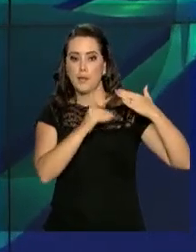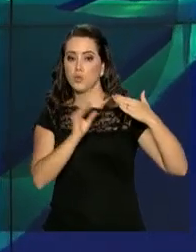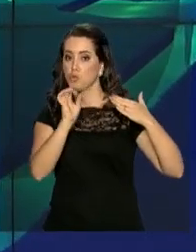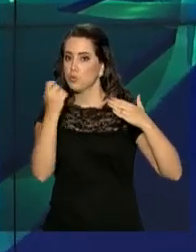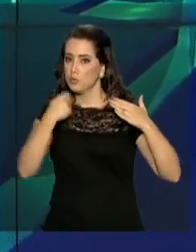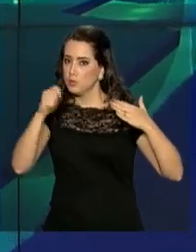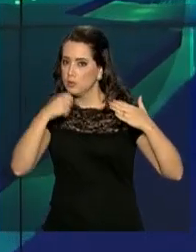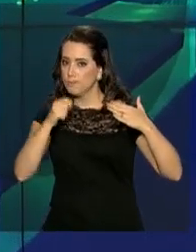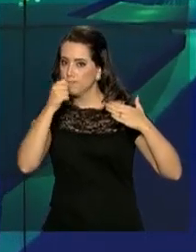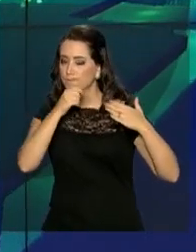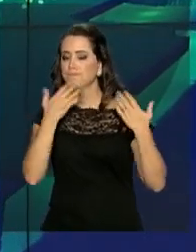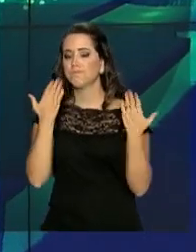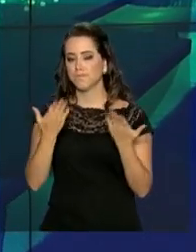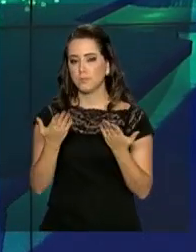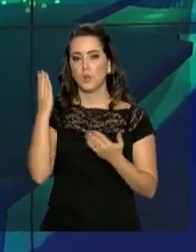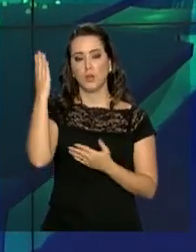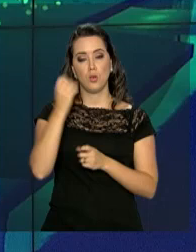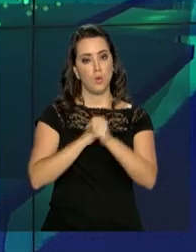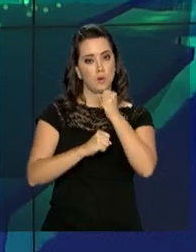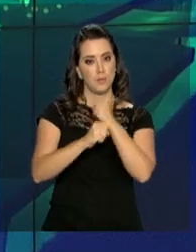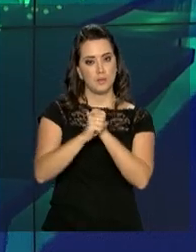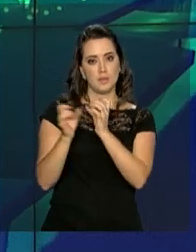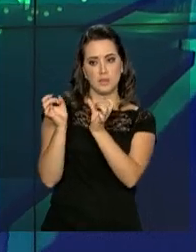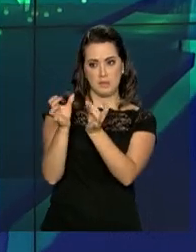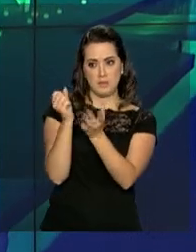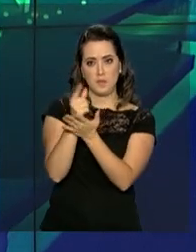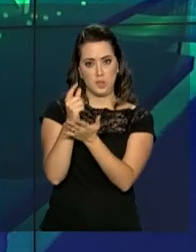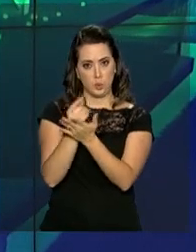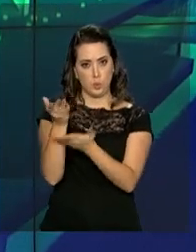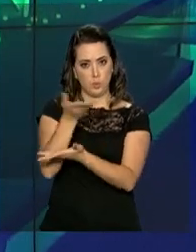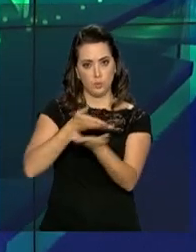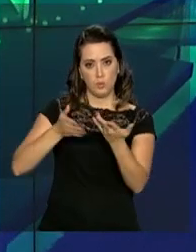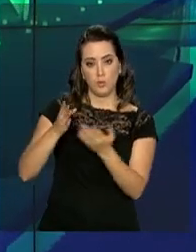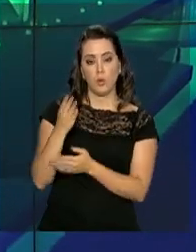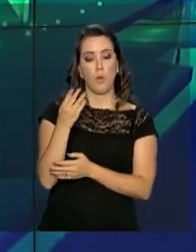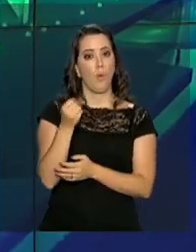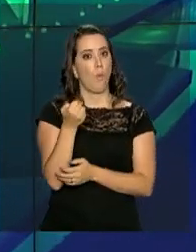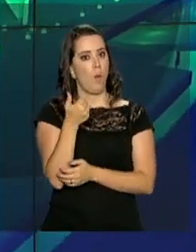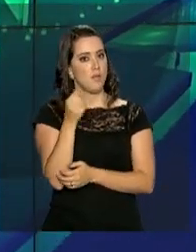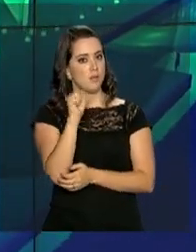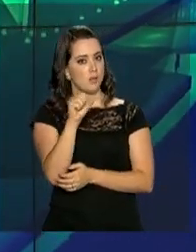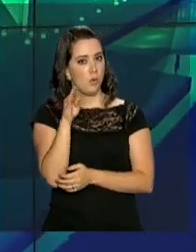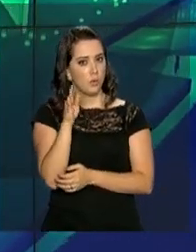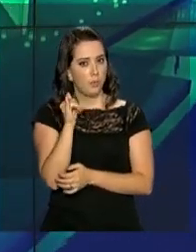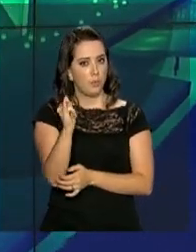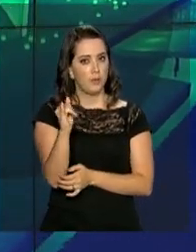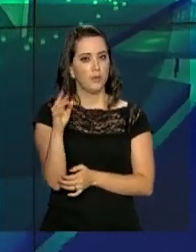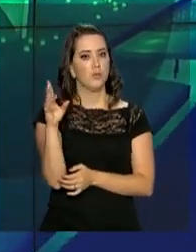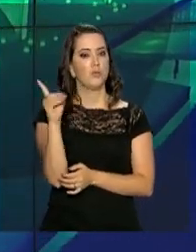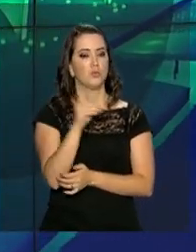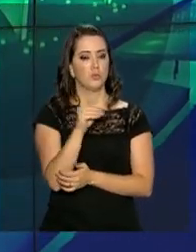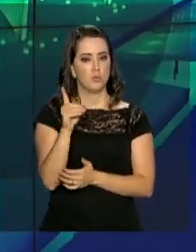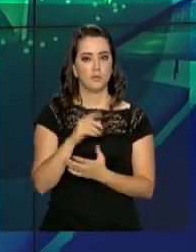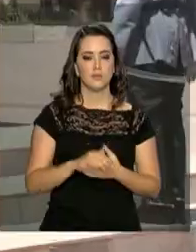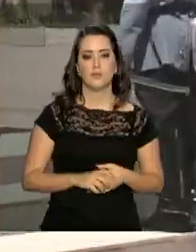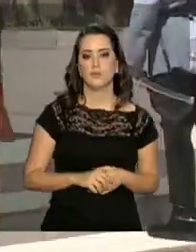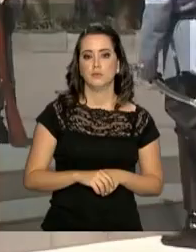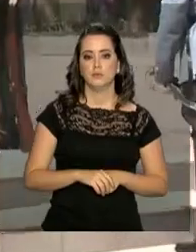da Argentina. No ano passado, as trocas entre Brasil e Chile chegaram a quase 8 bilhões e meio de dólares.